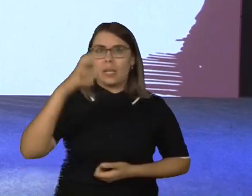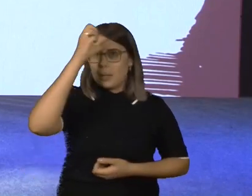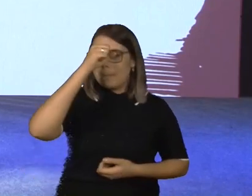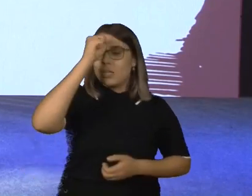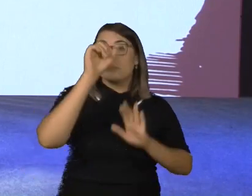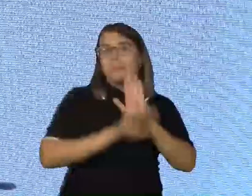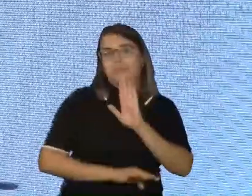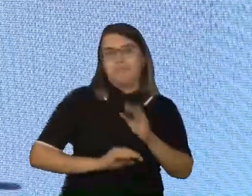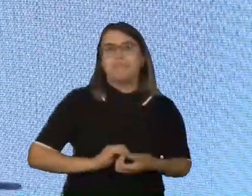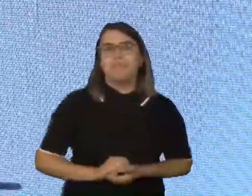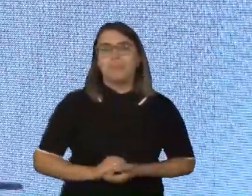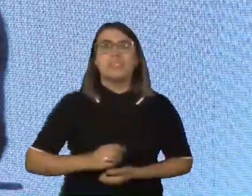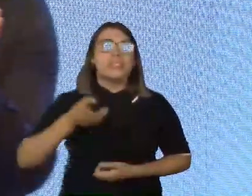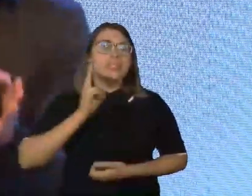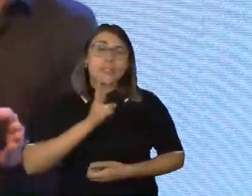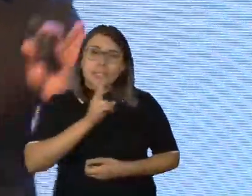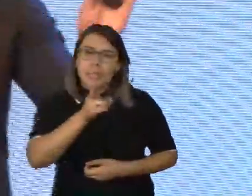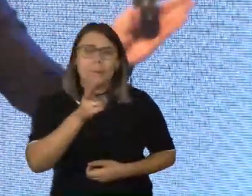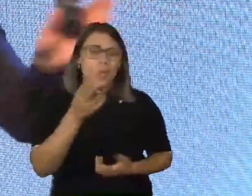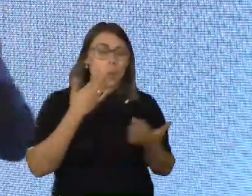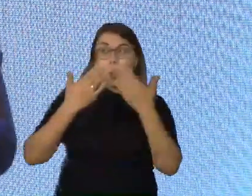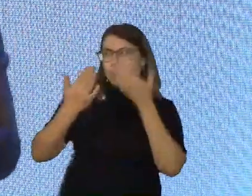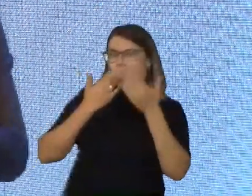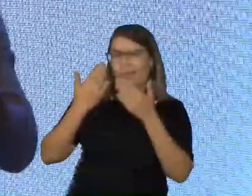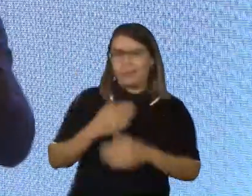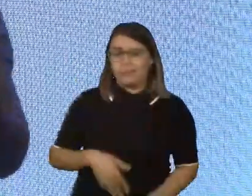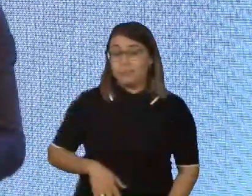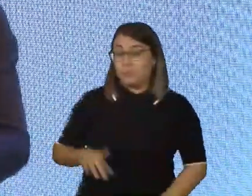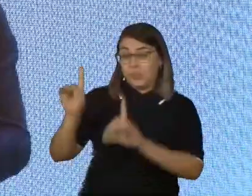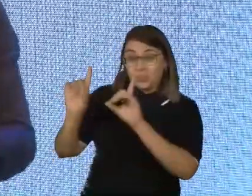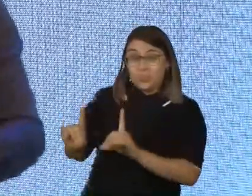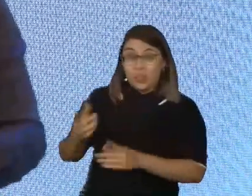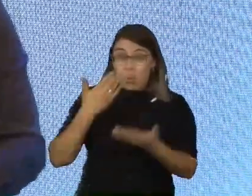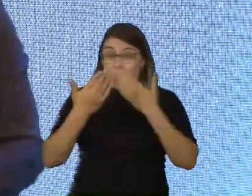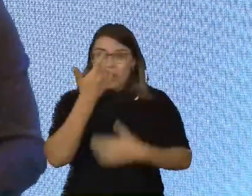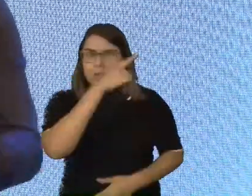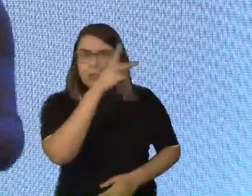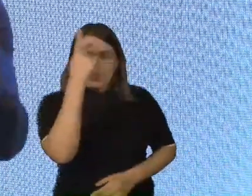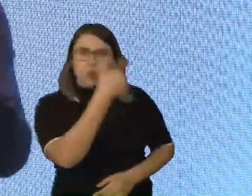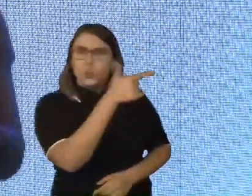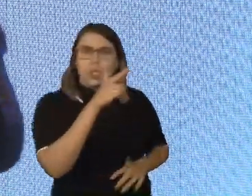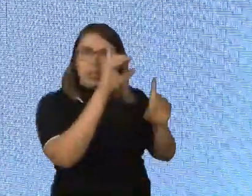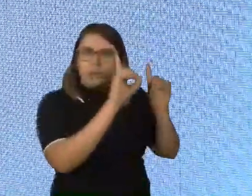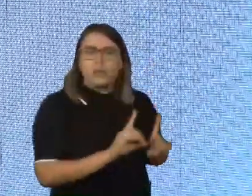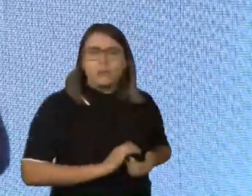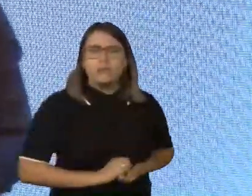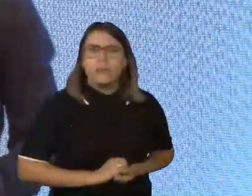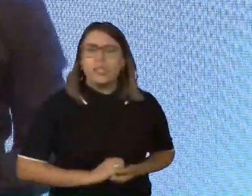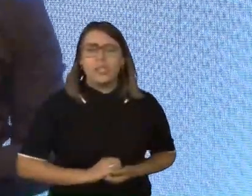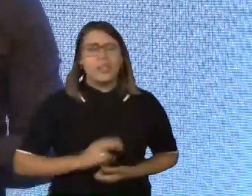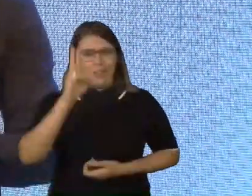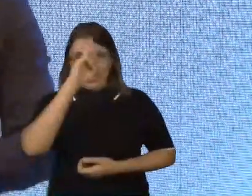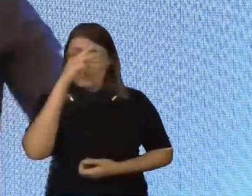que os outros. Sempre as comparam com alguém sem deficiência. E digo, para o meu cérebro, ele acredita. Lembre-se, o seu